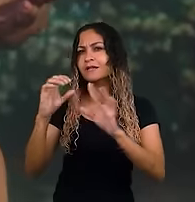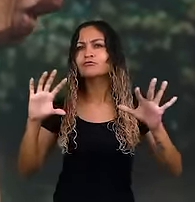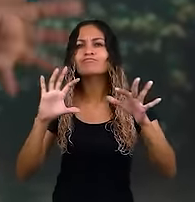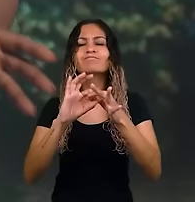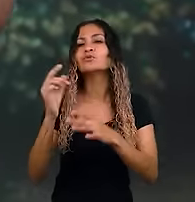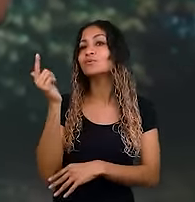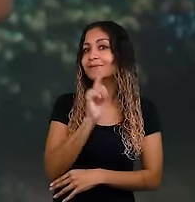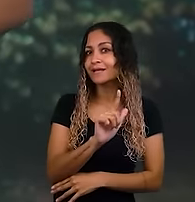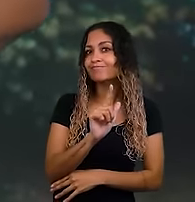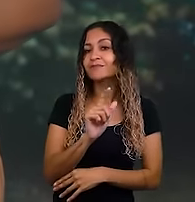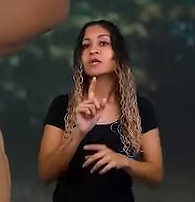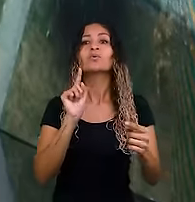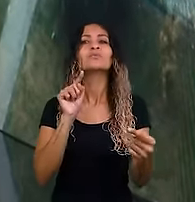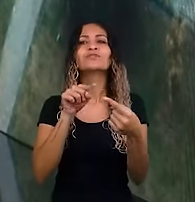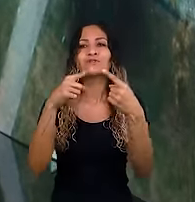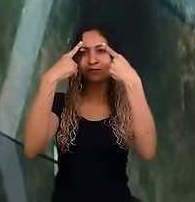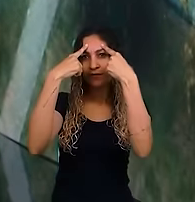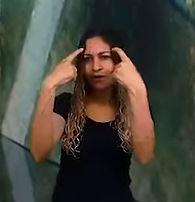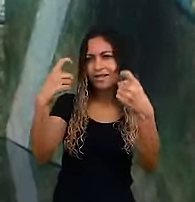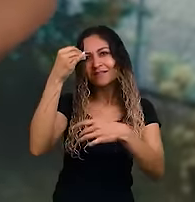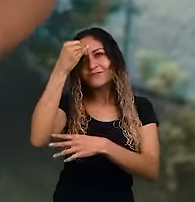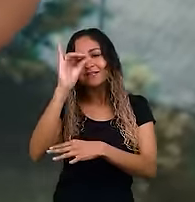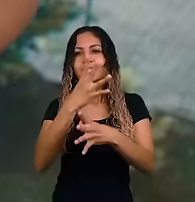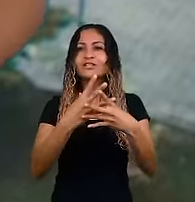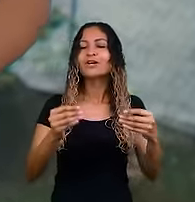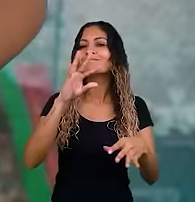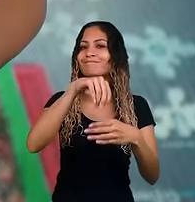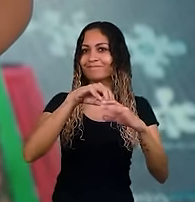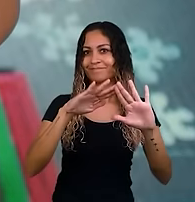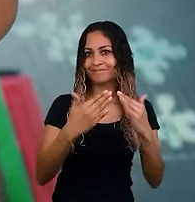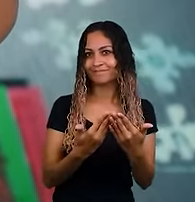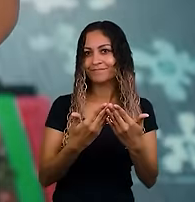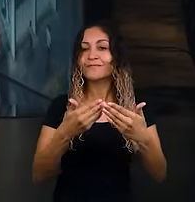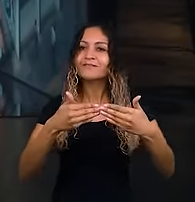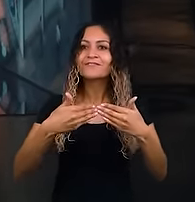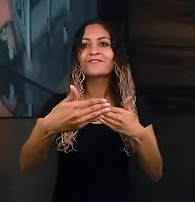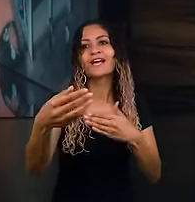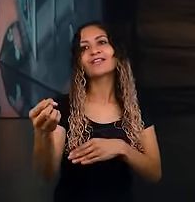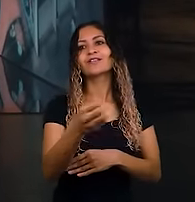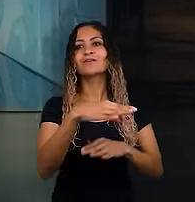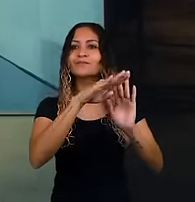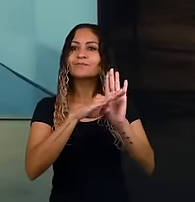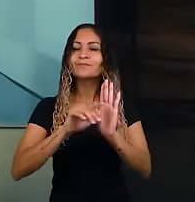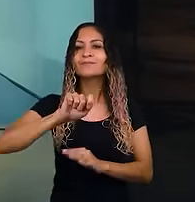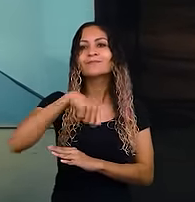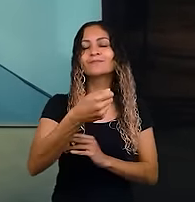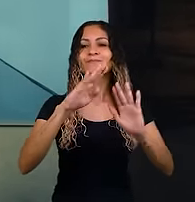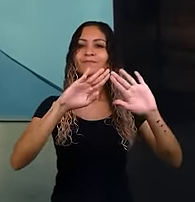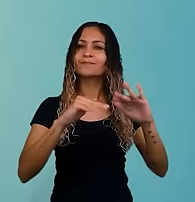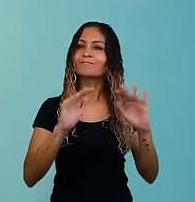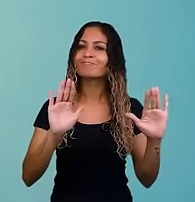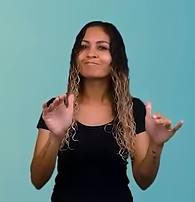que aproximam a escola da sociedade e atuem na prevenção para a erradicação da violência escolar. Vem aí, Escola